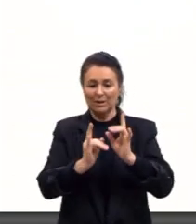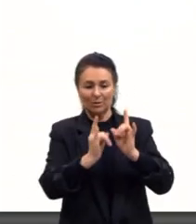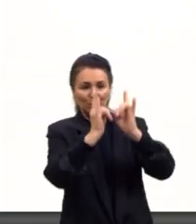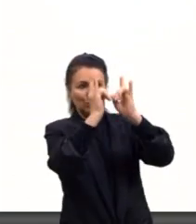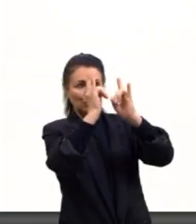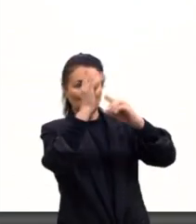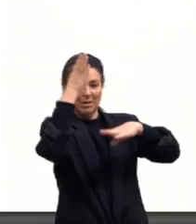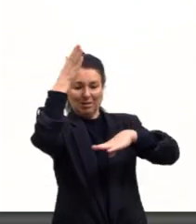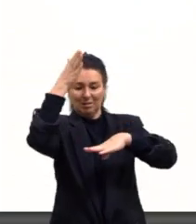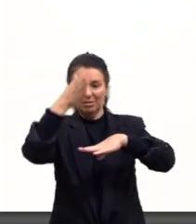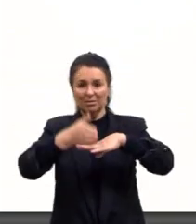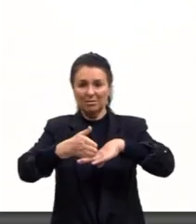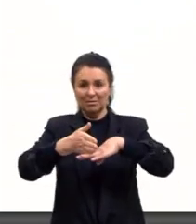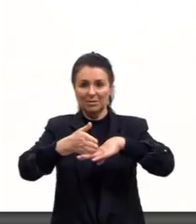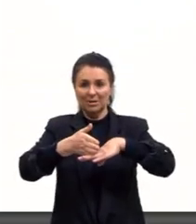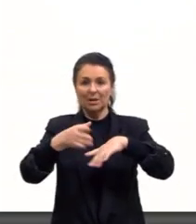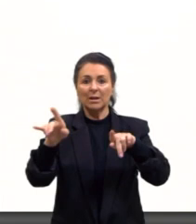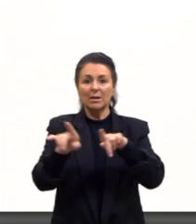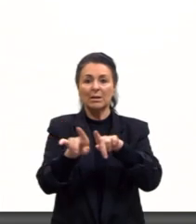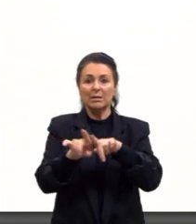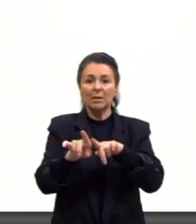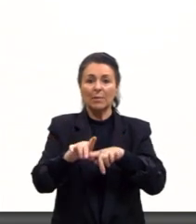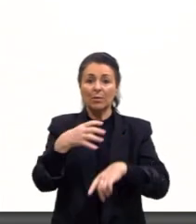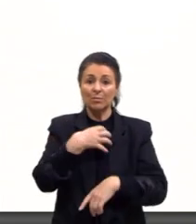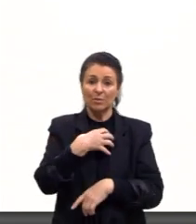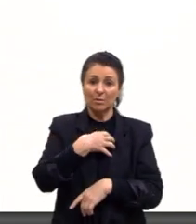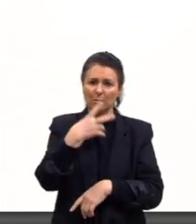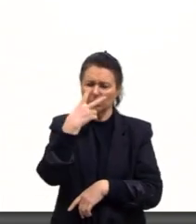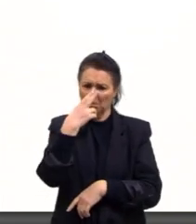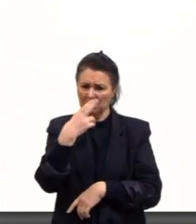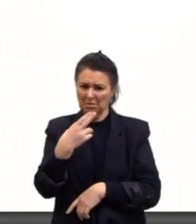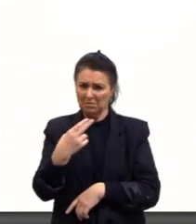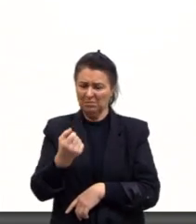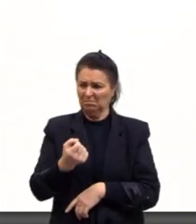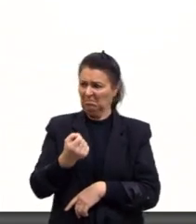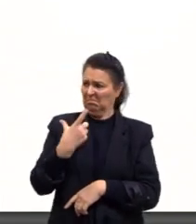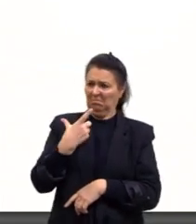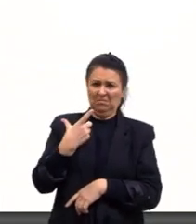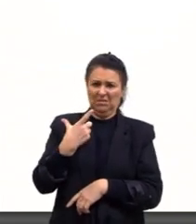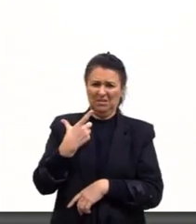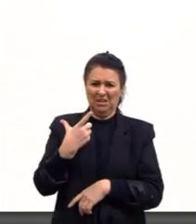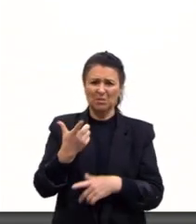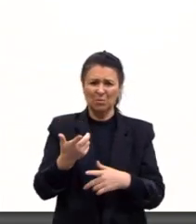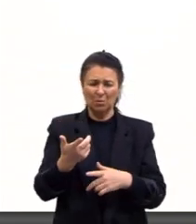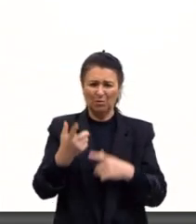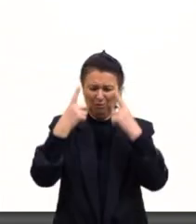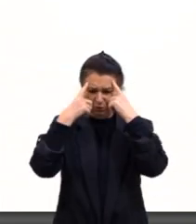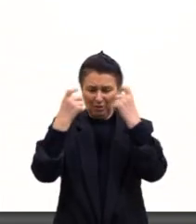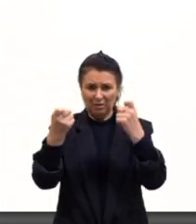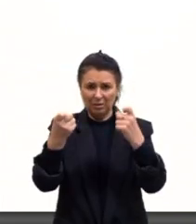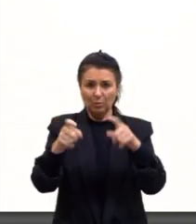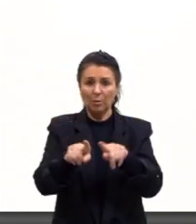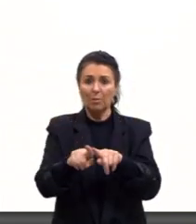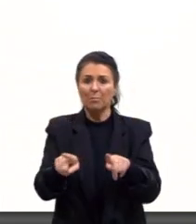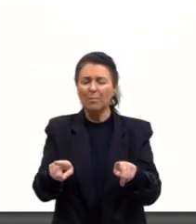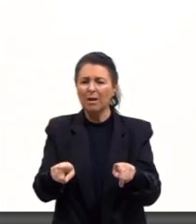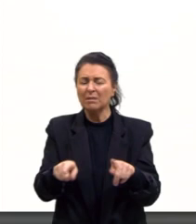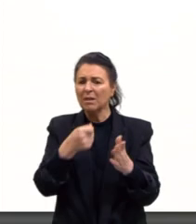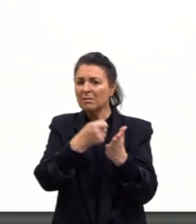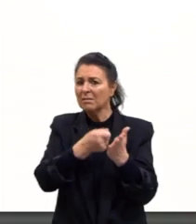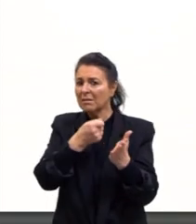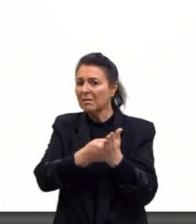E a guilhotina era vista também como uma forma de... Para a gente parece algo absurdo, violento, mas ela era uma tentativa de